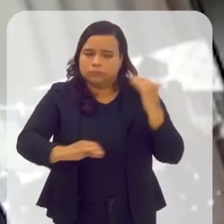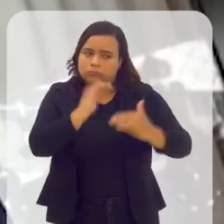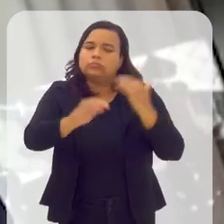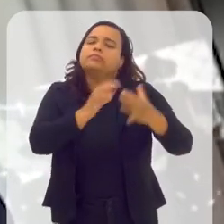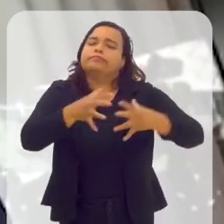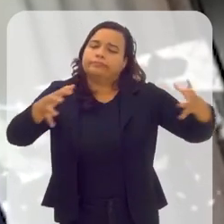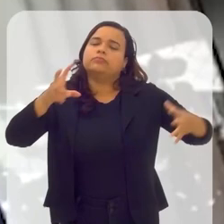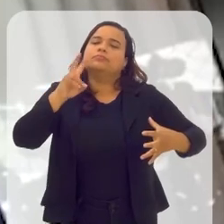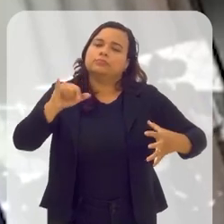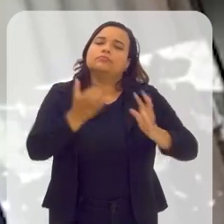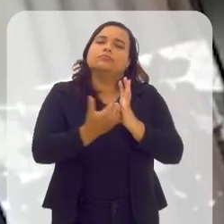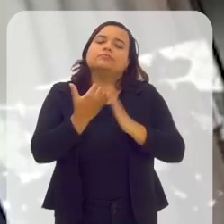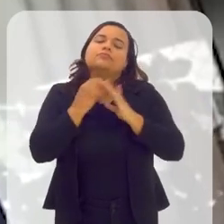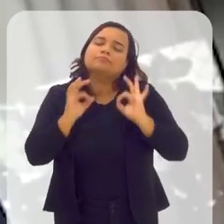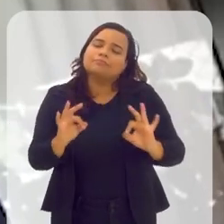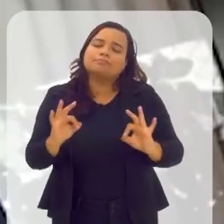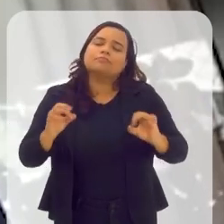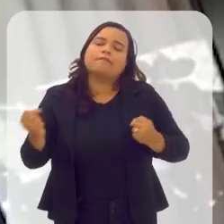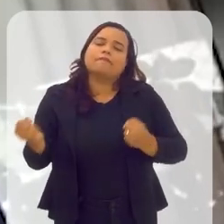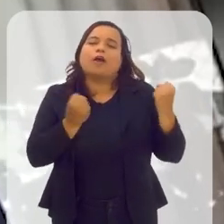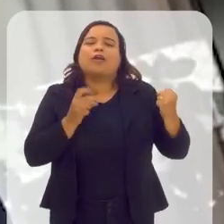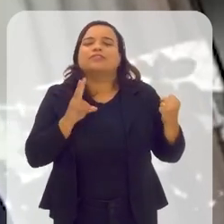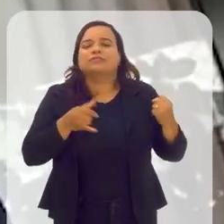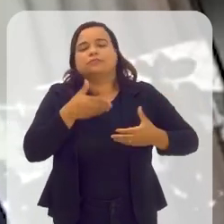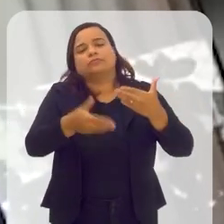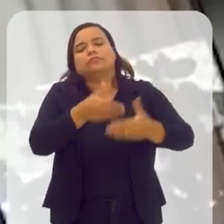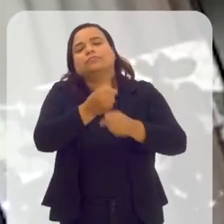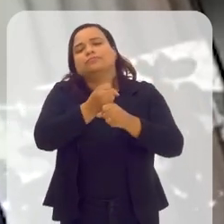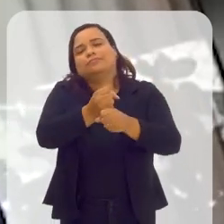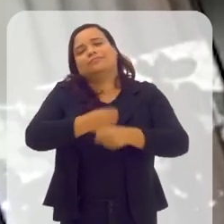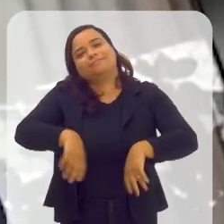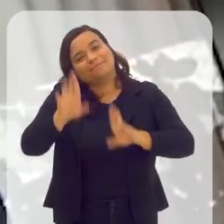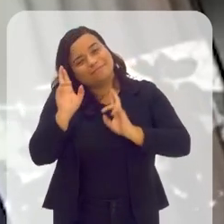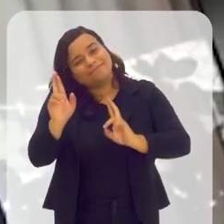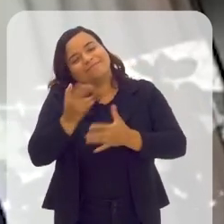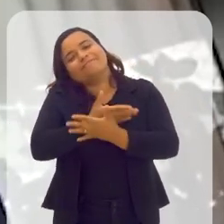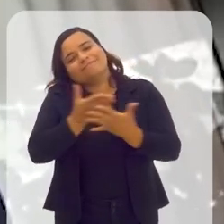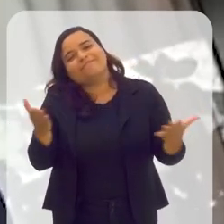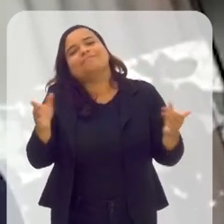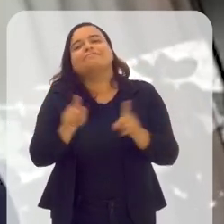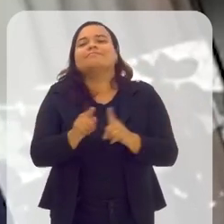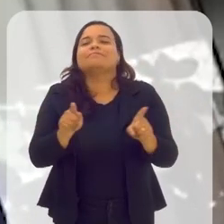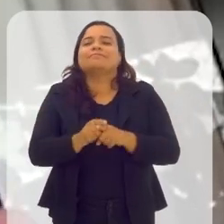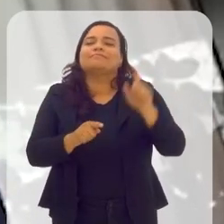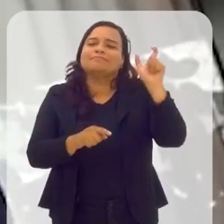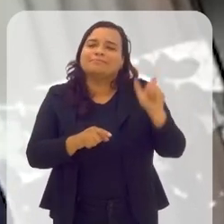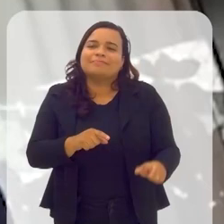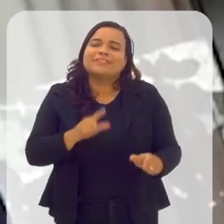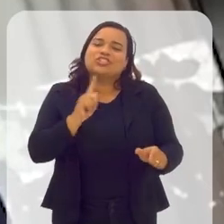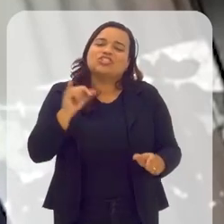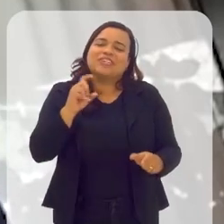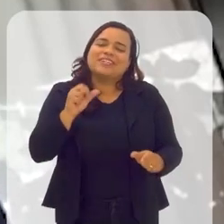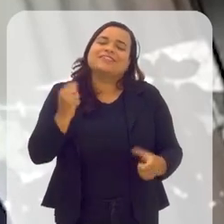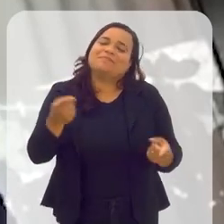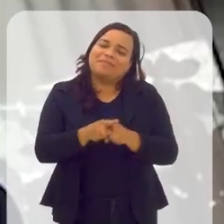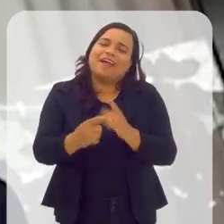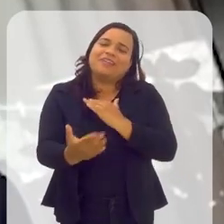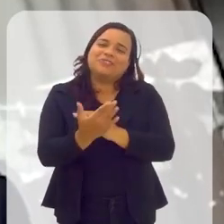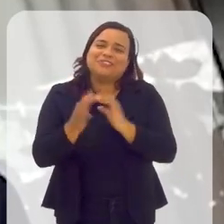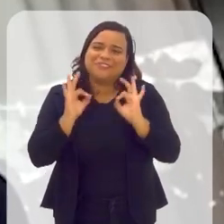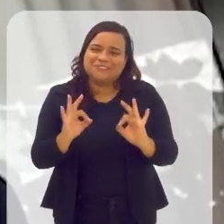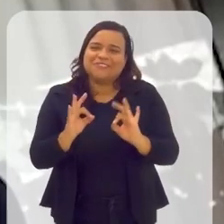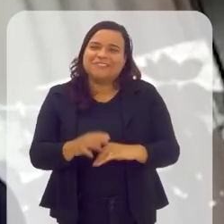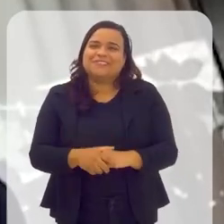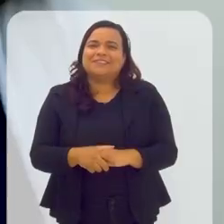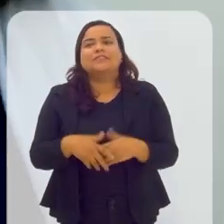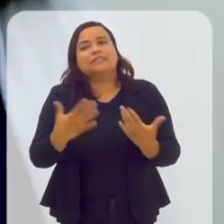é um cenário de crescimento que gente acredita que vai seguir forte para os próximos anos. Conto com vocês e com você, Jeeda, que tem sido uma grande parceira através